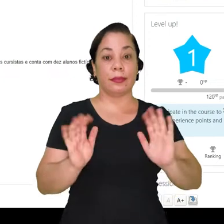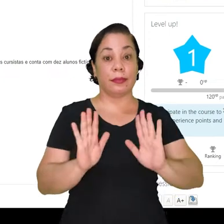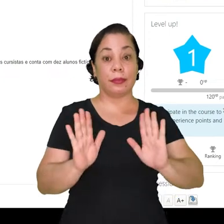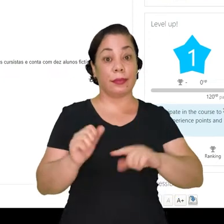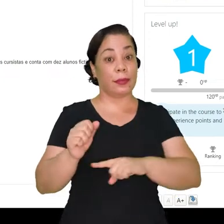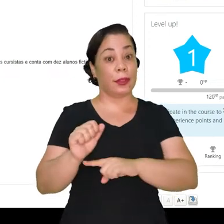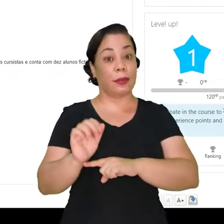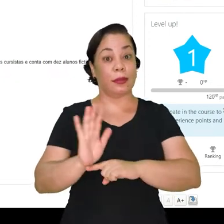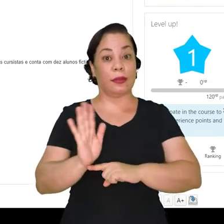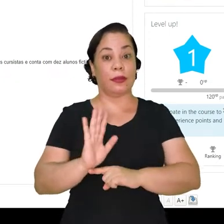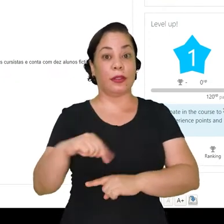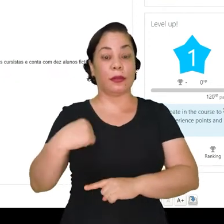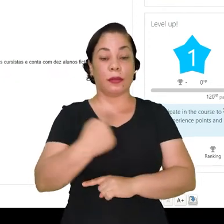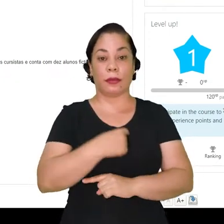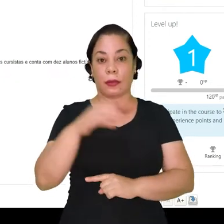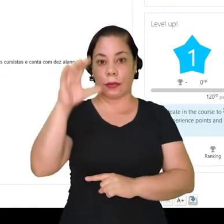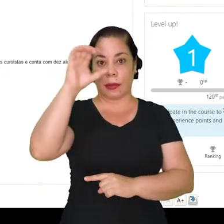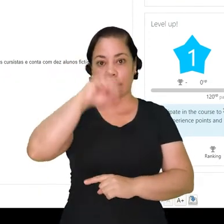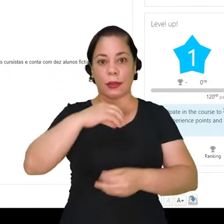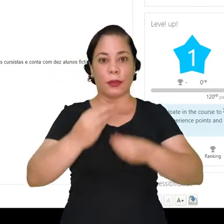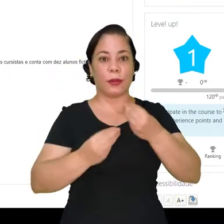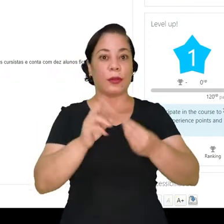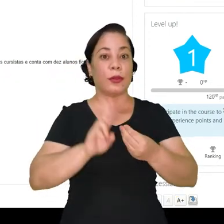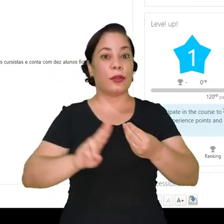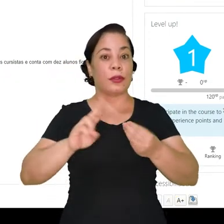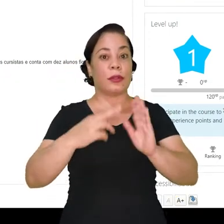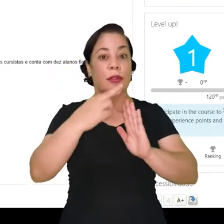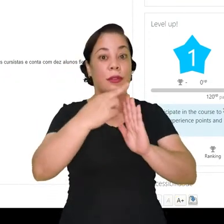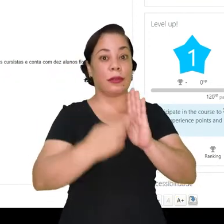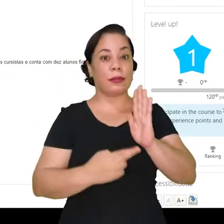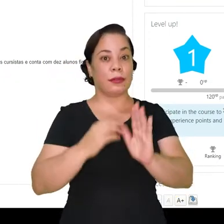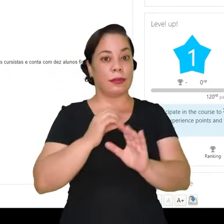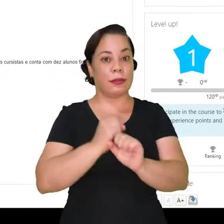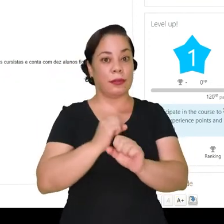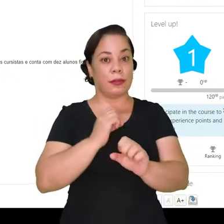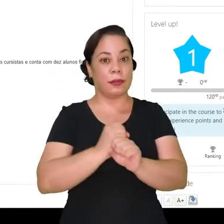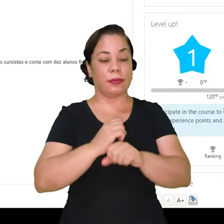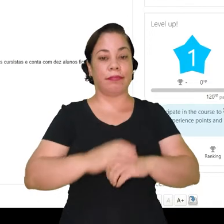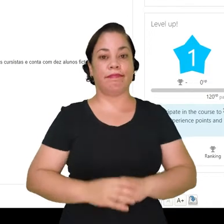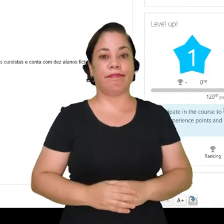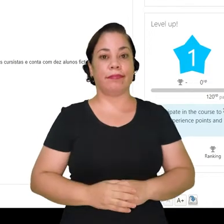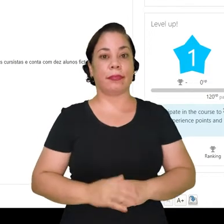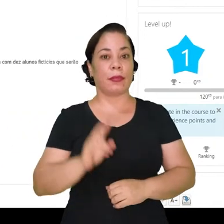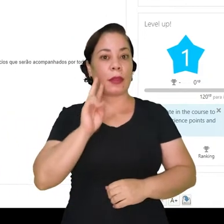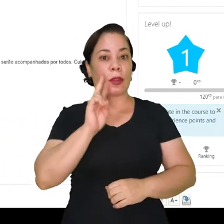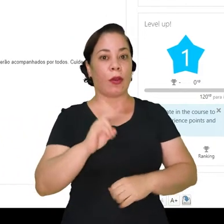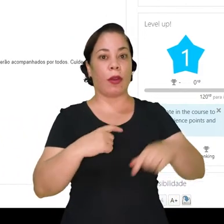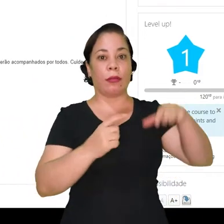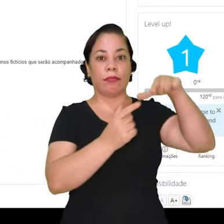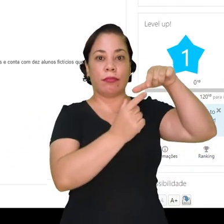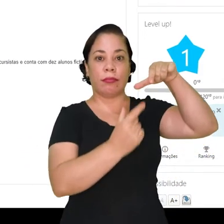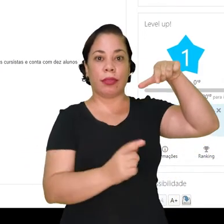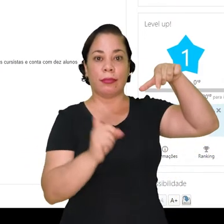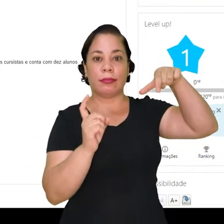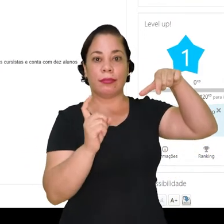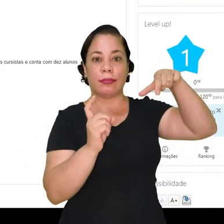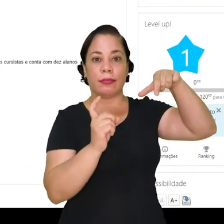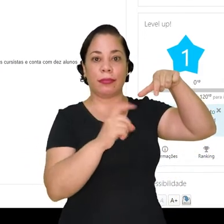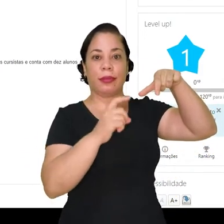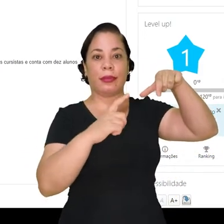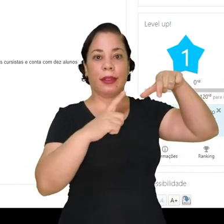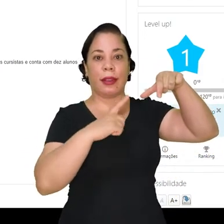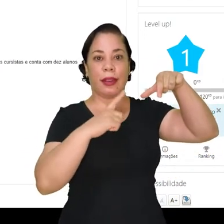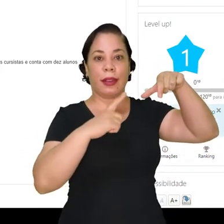Olá, vídeo tutorial vamos aprender a utilizar o relatório de notas. Então, clicando aqui nesse menu